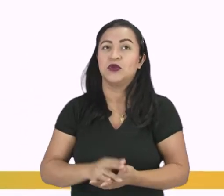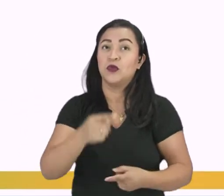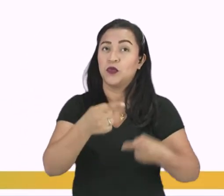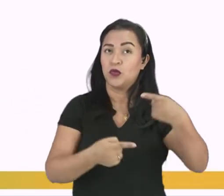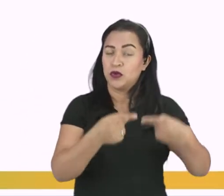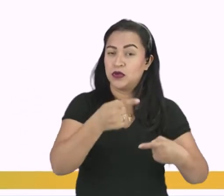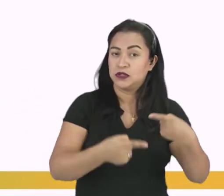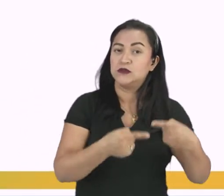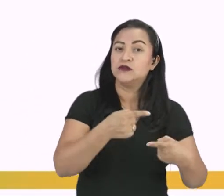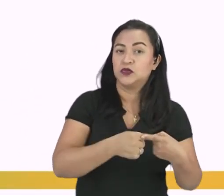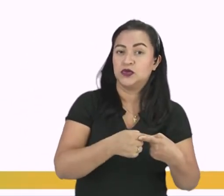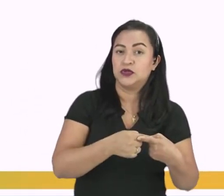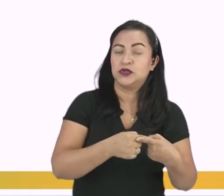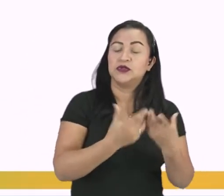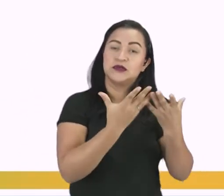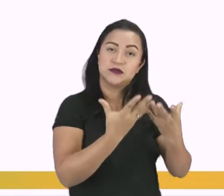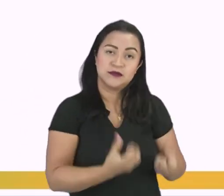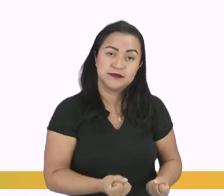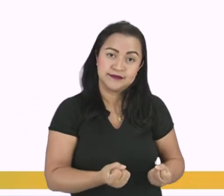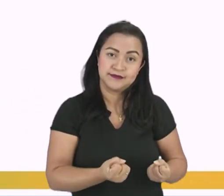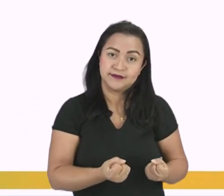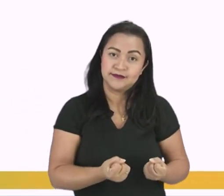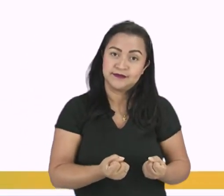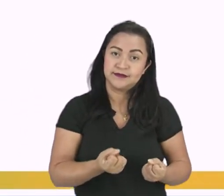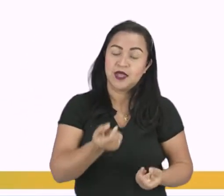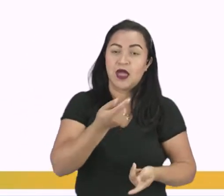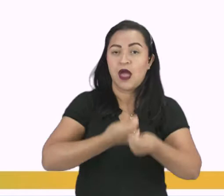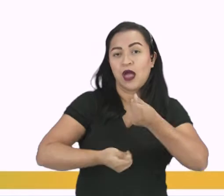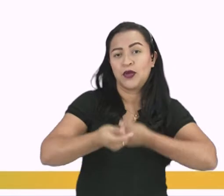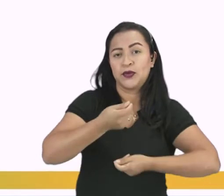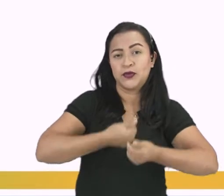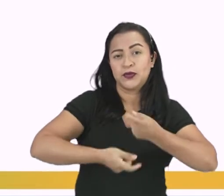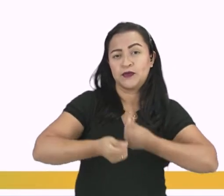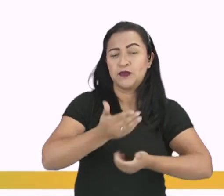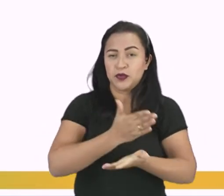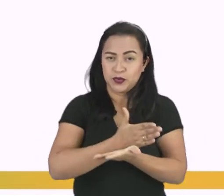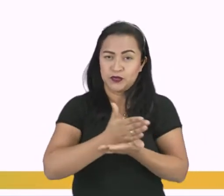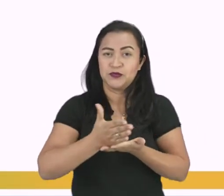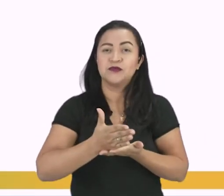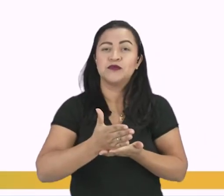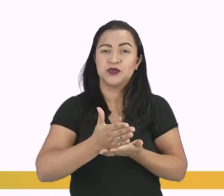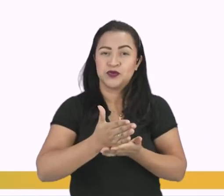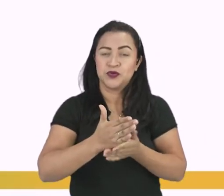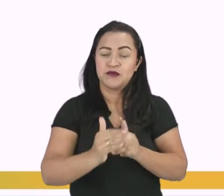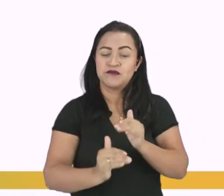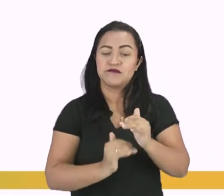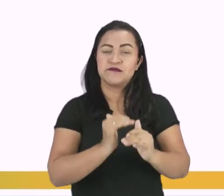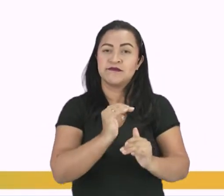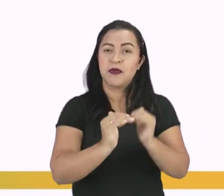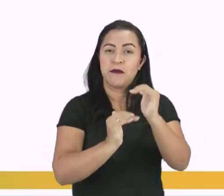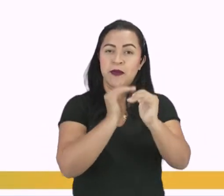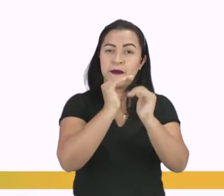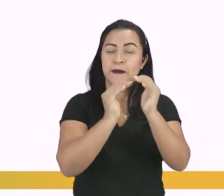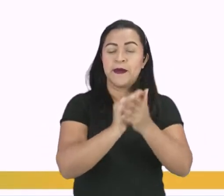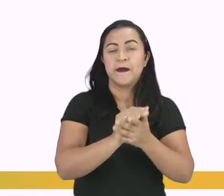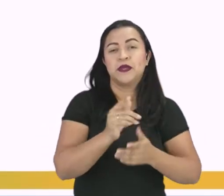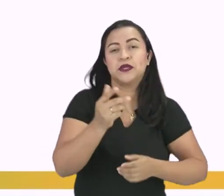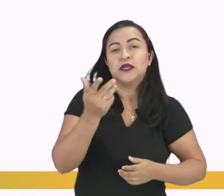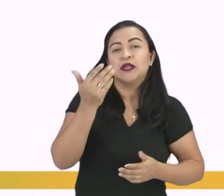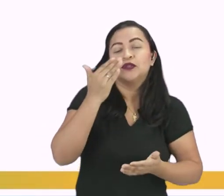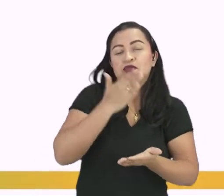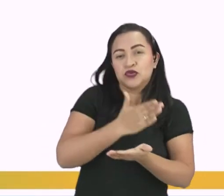adotadas anteriormente, a economia, ela começou a crescer e passaram a sonhar com novos